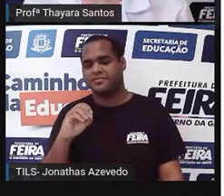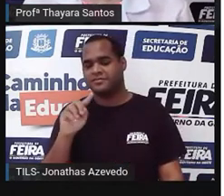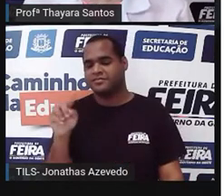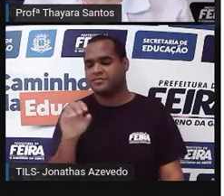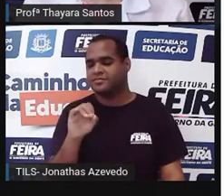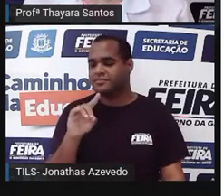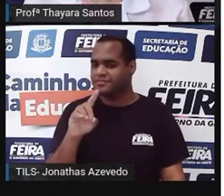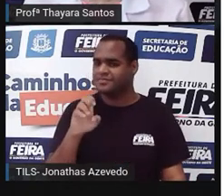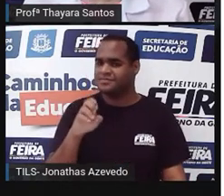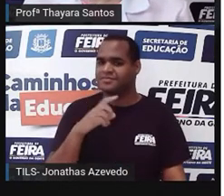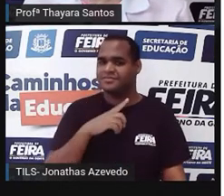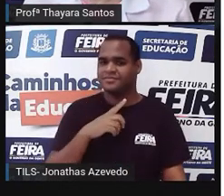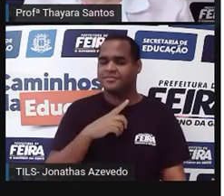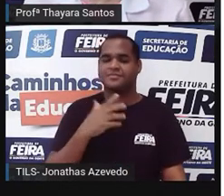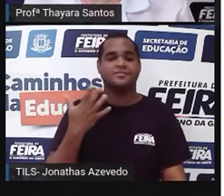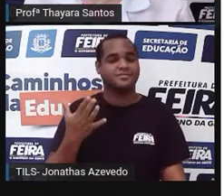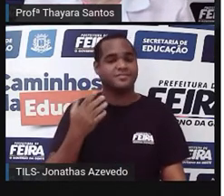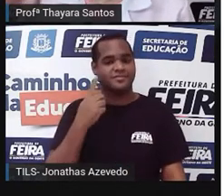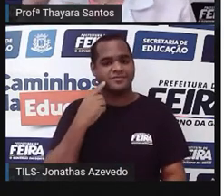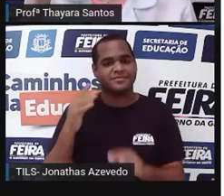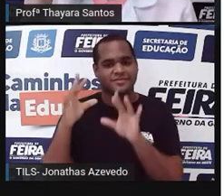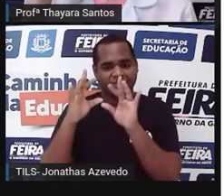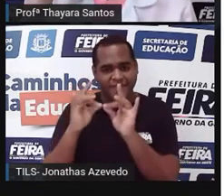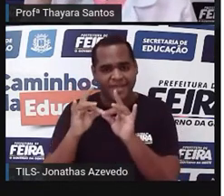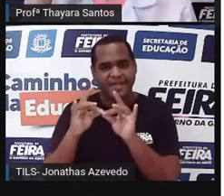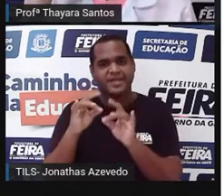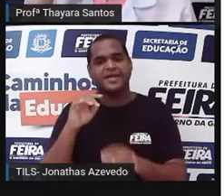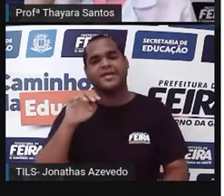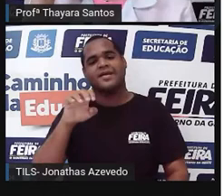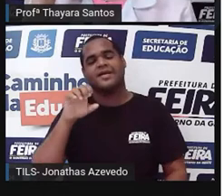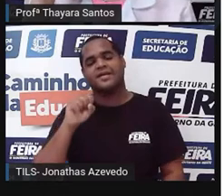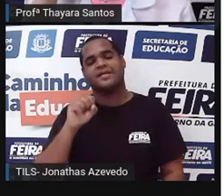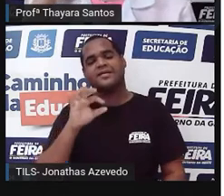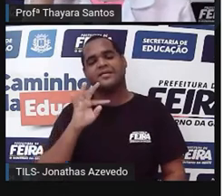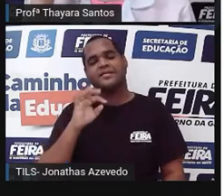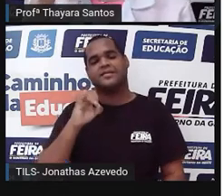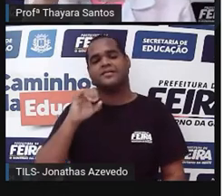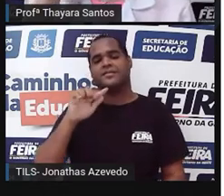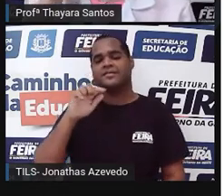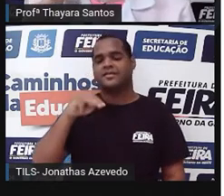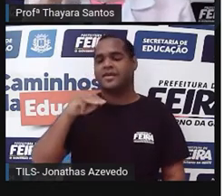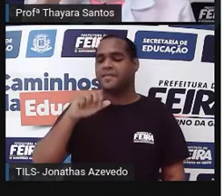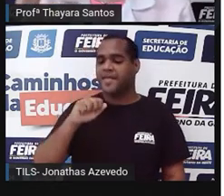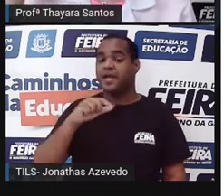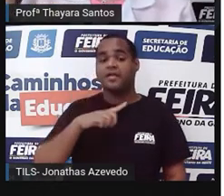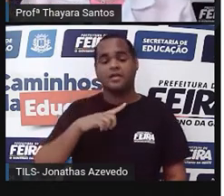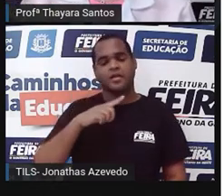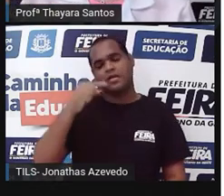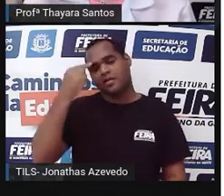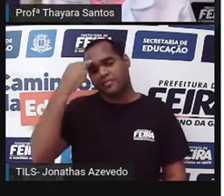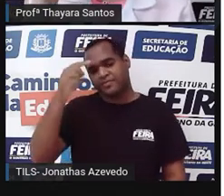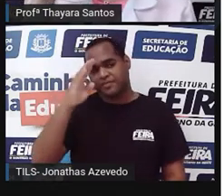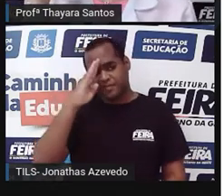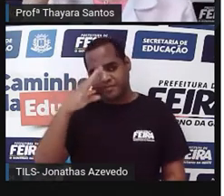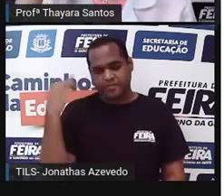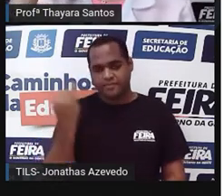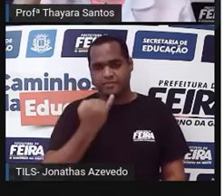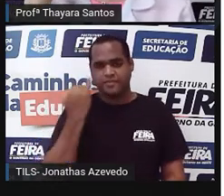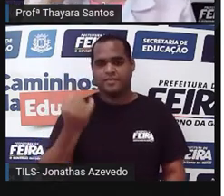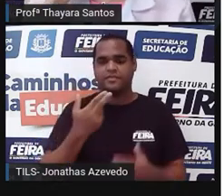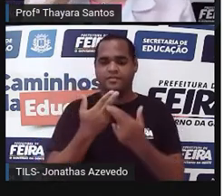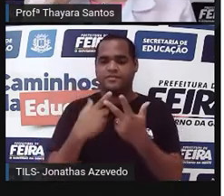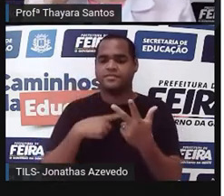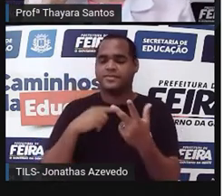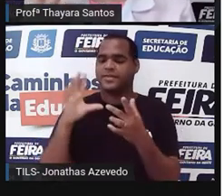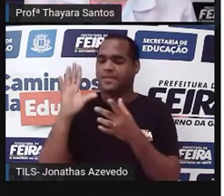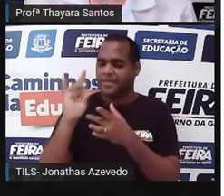de pólen vai grudar aqui no estigma, porque o estigma tem um mucuzinho grudento, que é justamente com essa intenção. Se o grão de pólen vier, fique